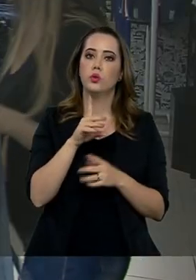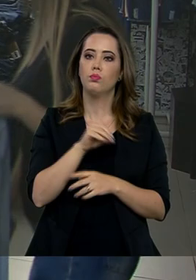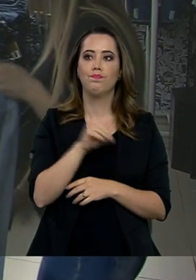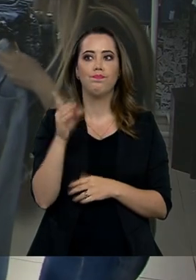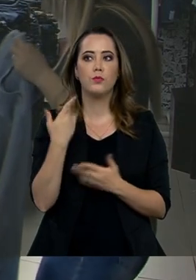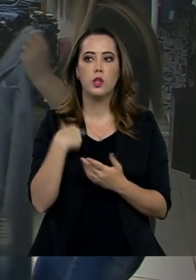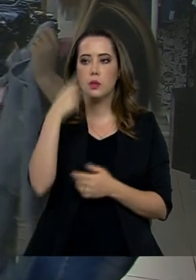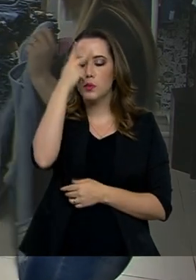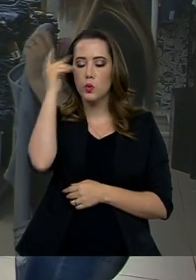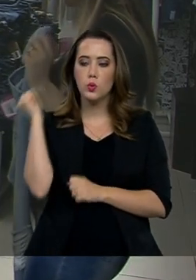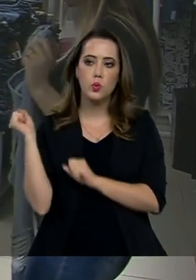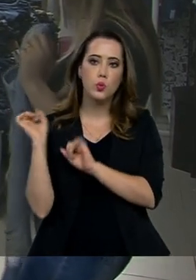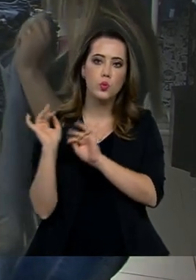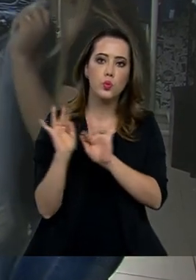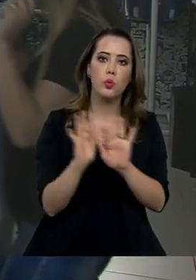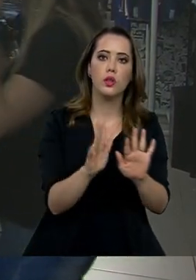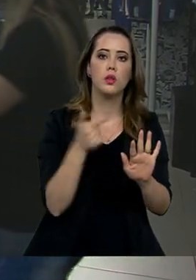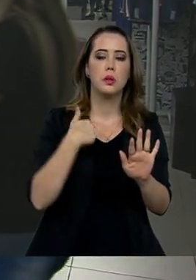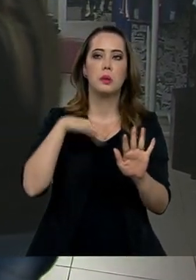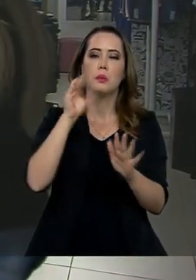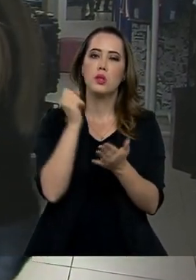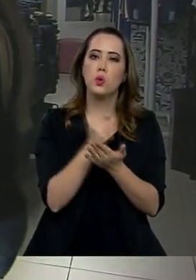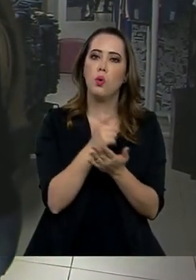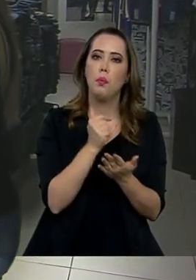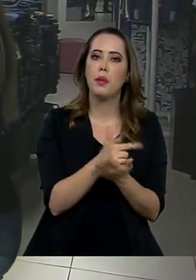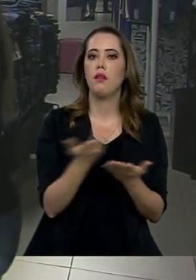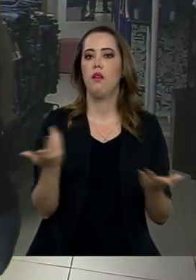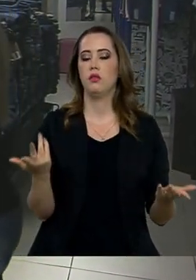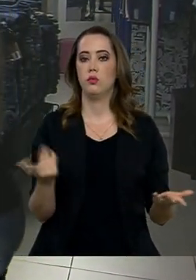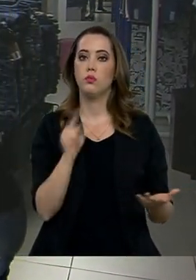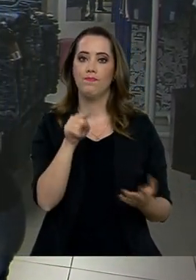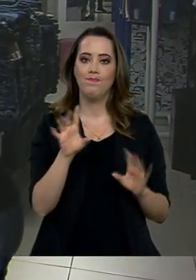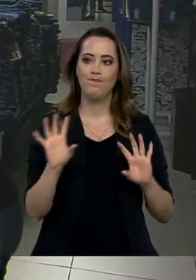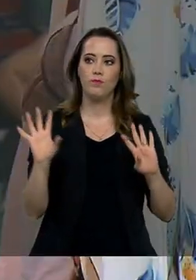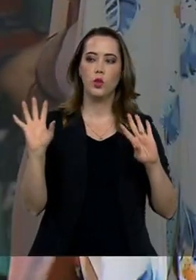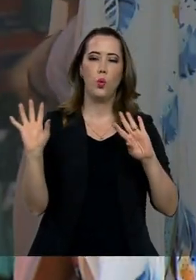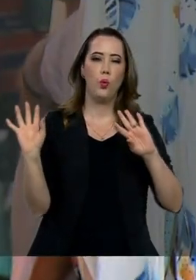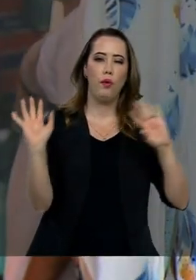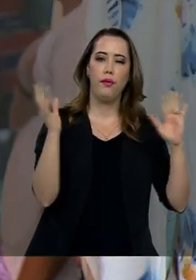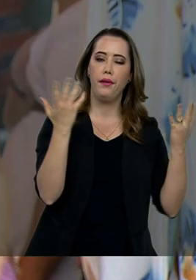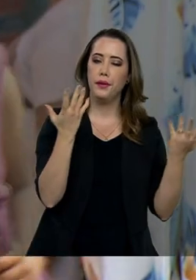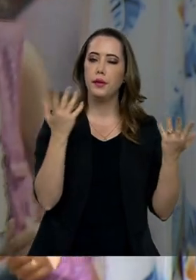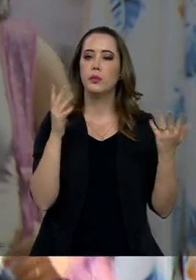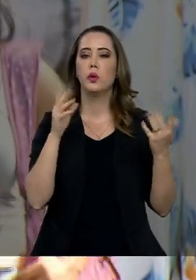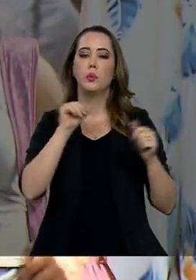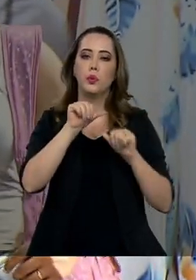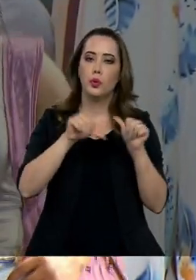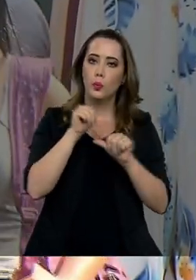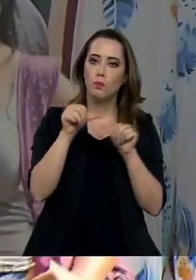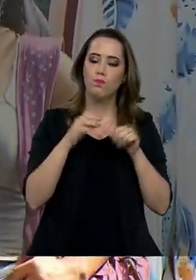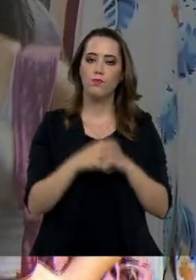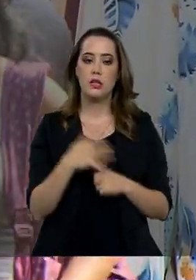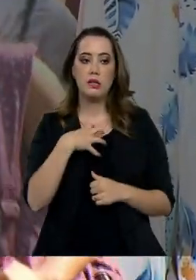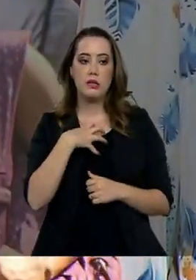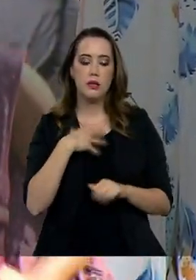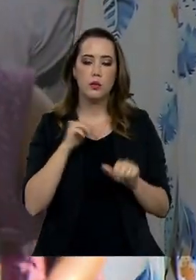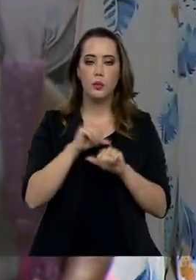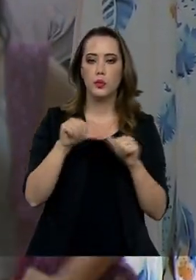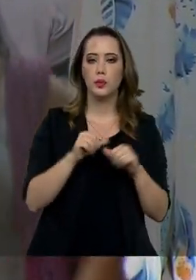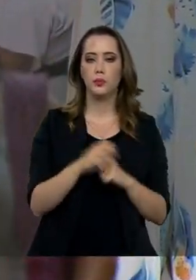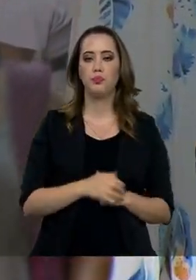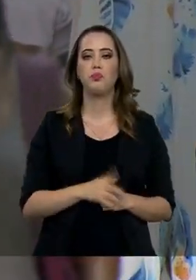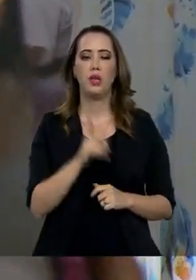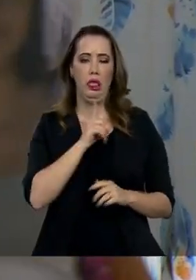percebe mais pessoas nas ruas. Então, esse clima está mudando. Um levantamento da Confederação Nacional do Comércio de